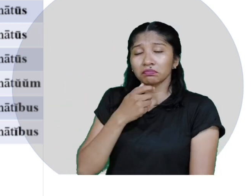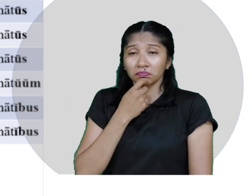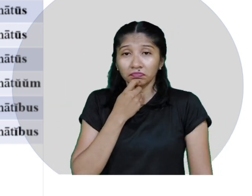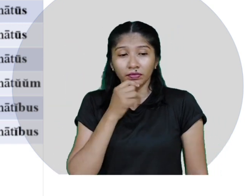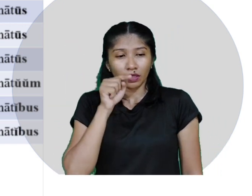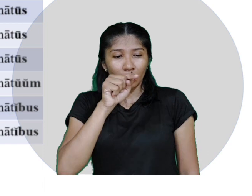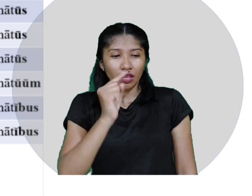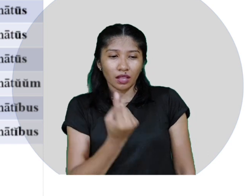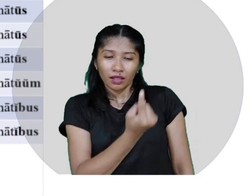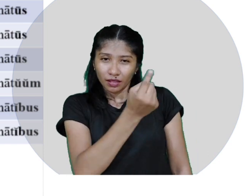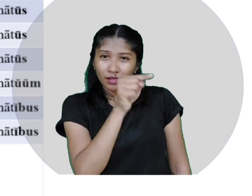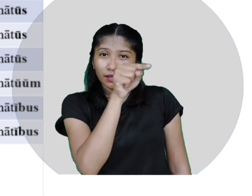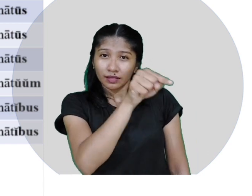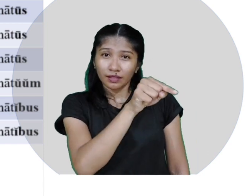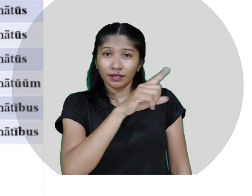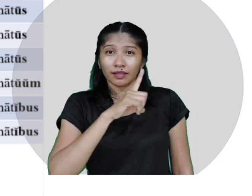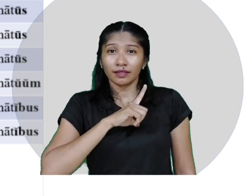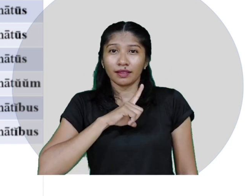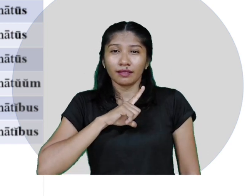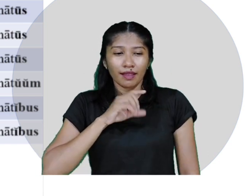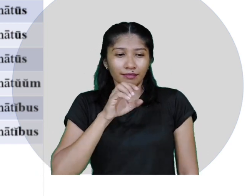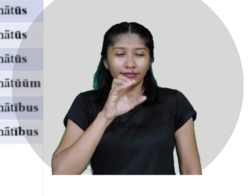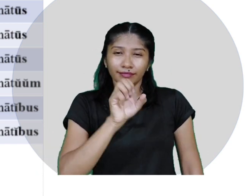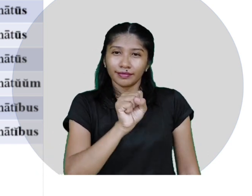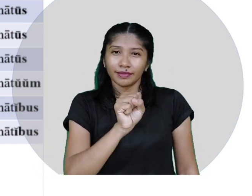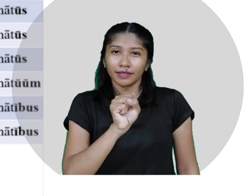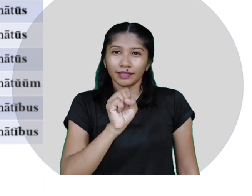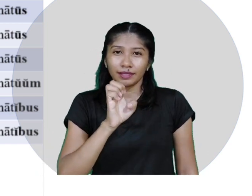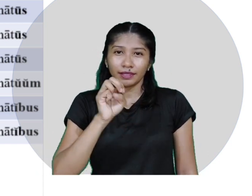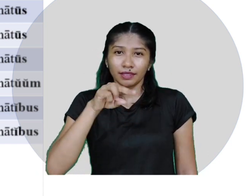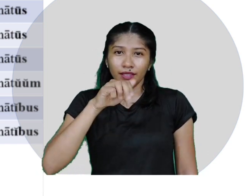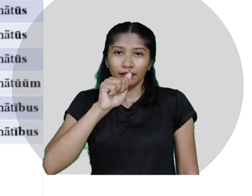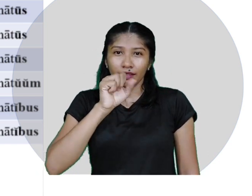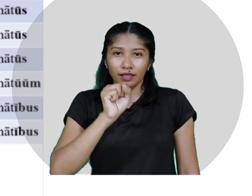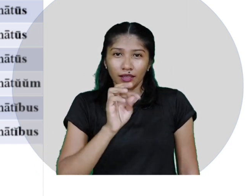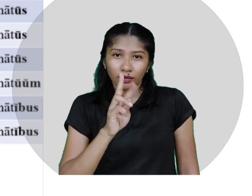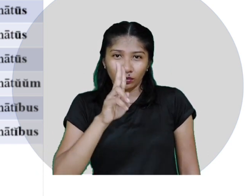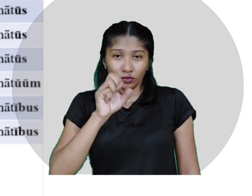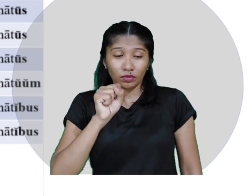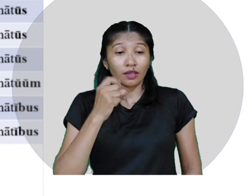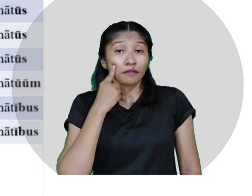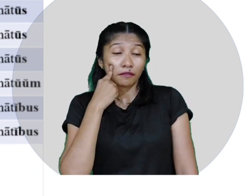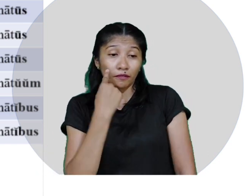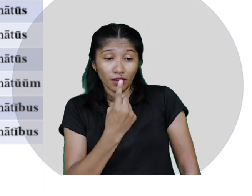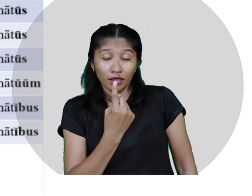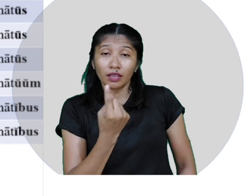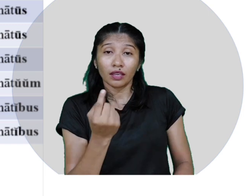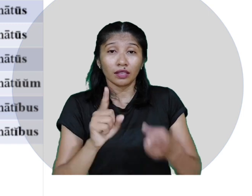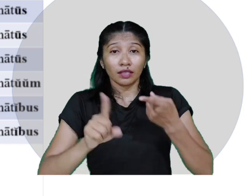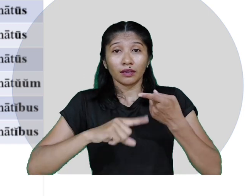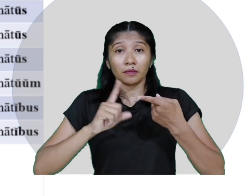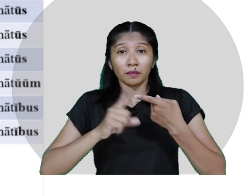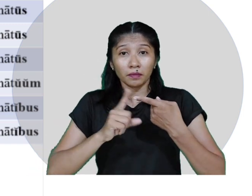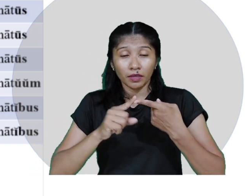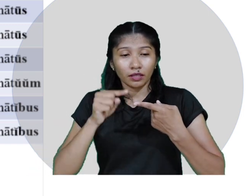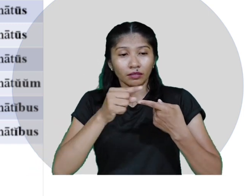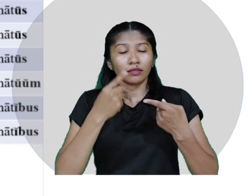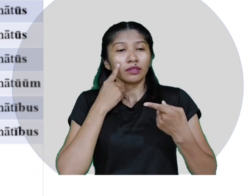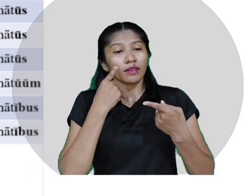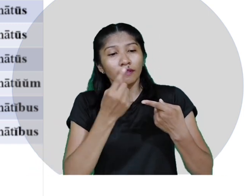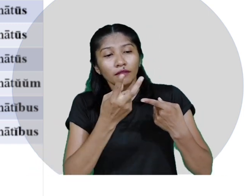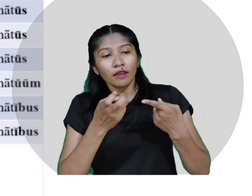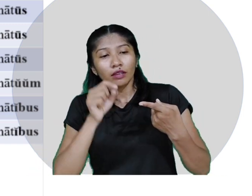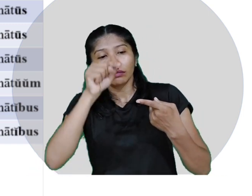senatus, utilizando o nominativo senatus, então nós temos o nominativo senatus,